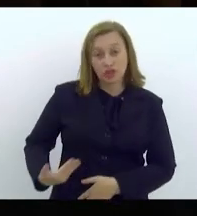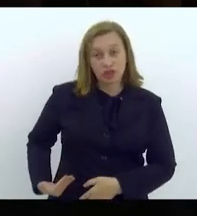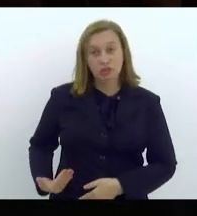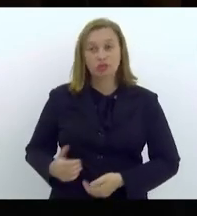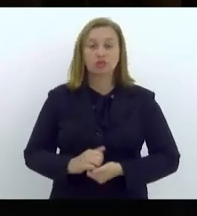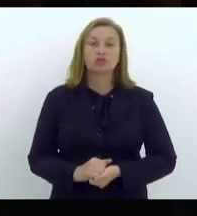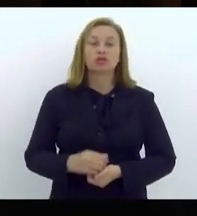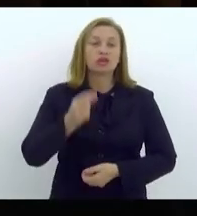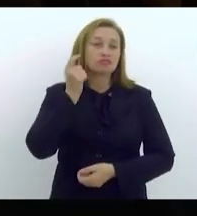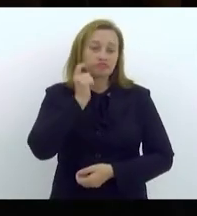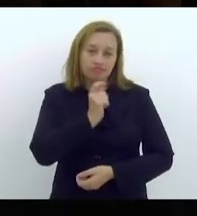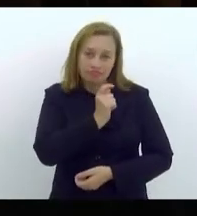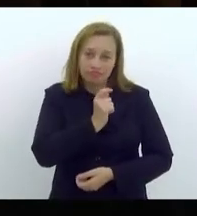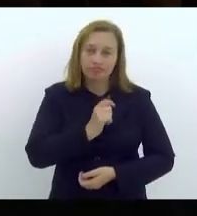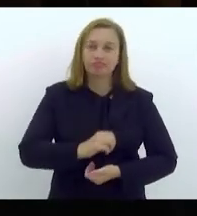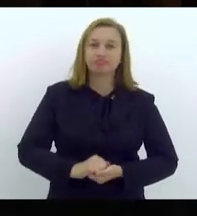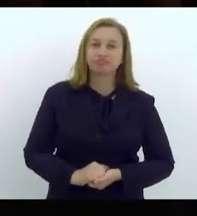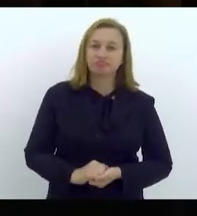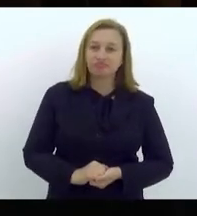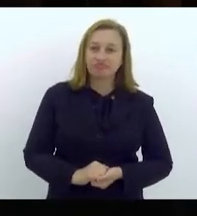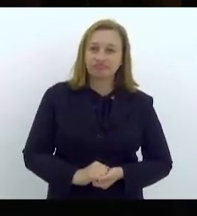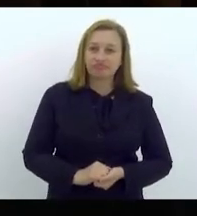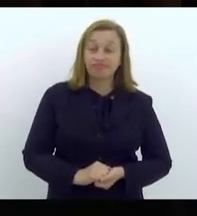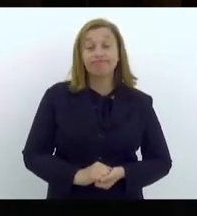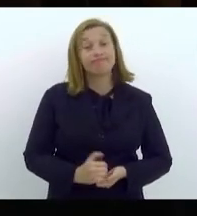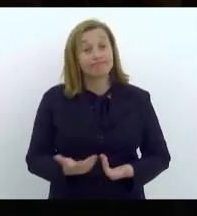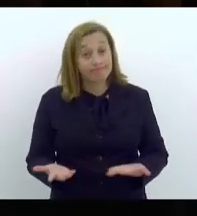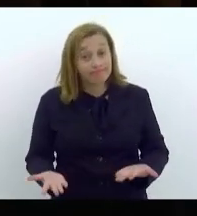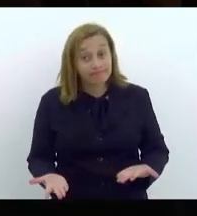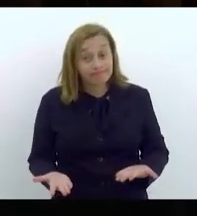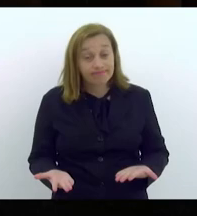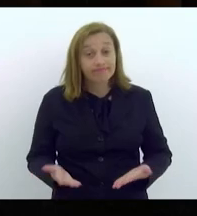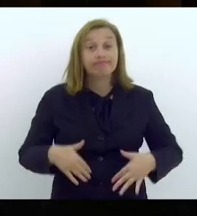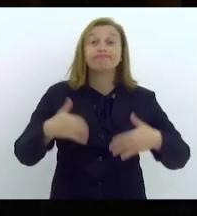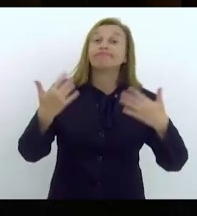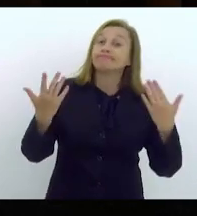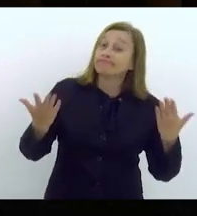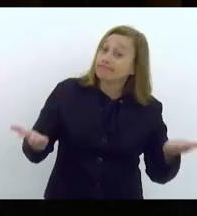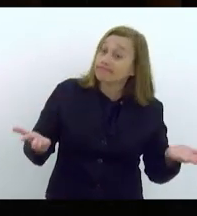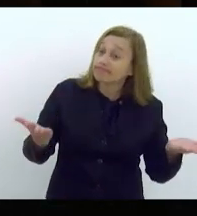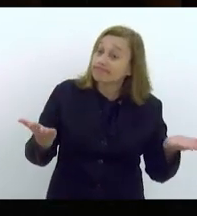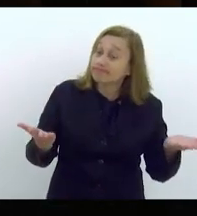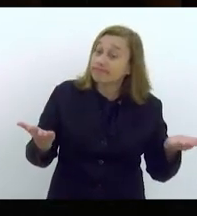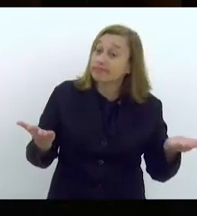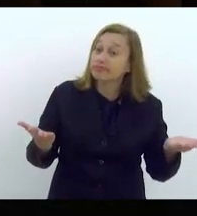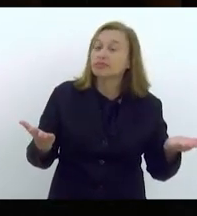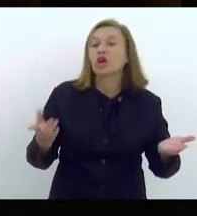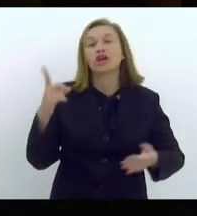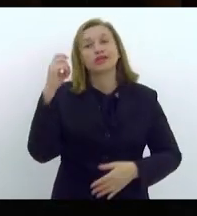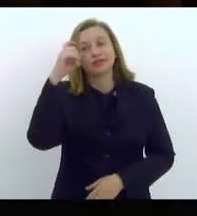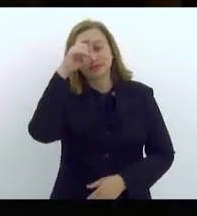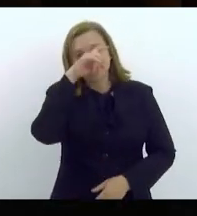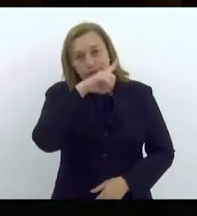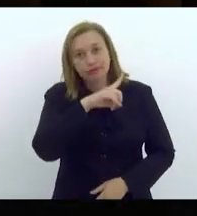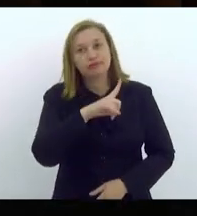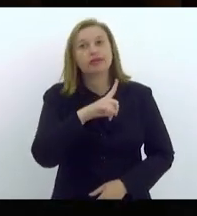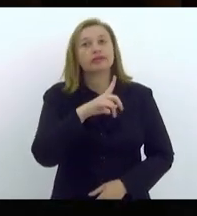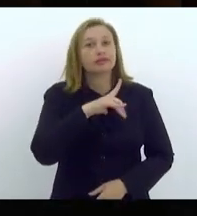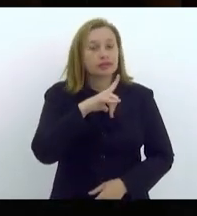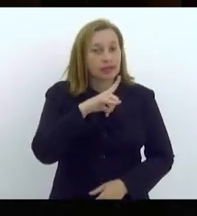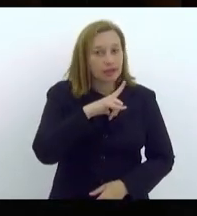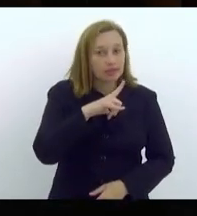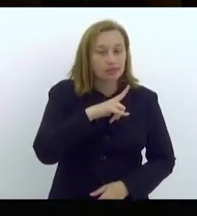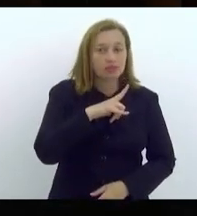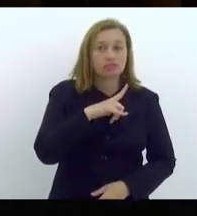Cláudio Castro. E aí, está a dificuldade que estamos